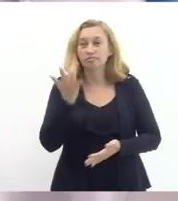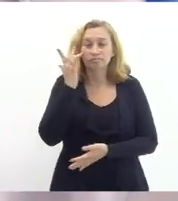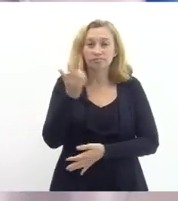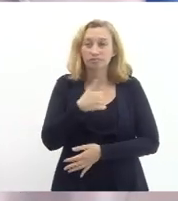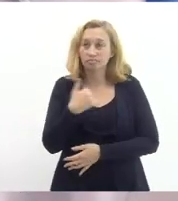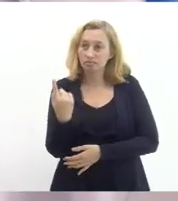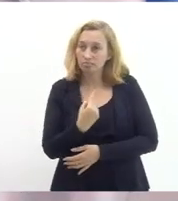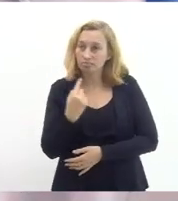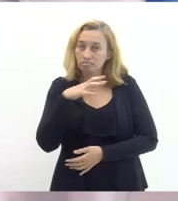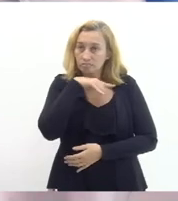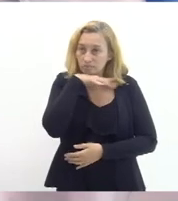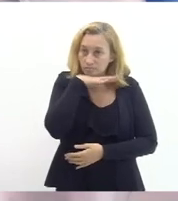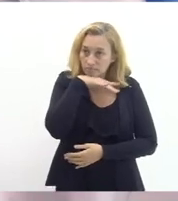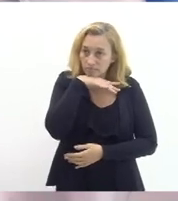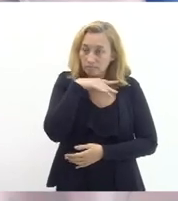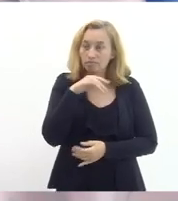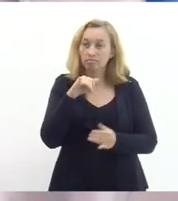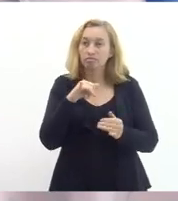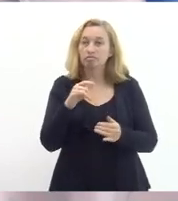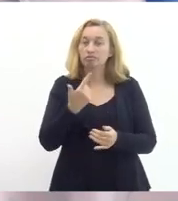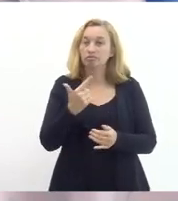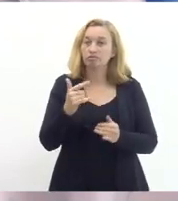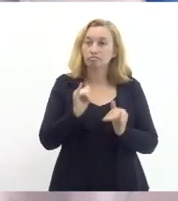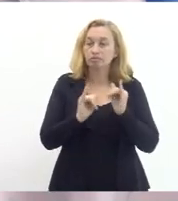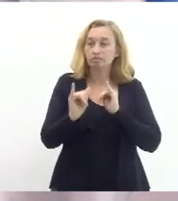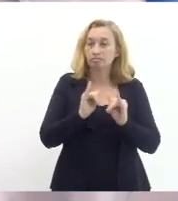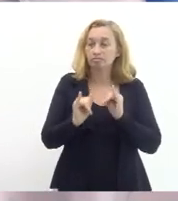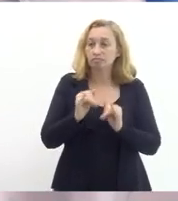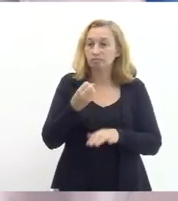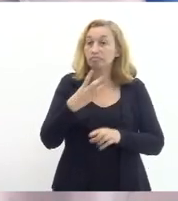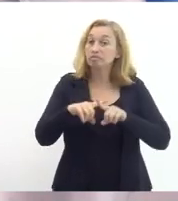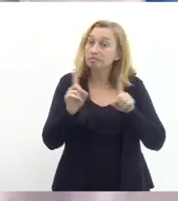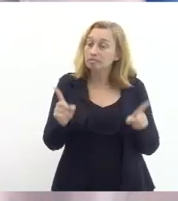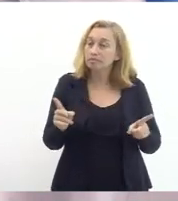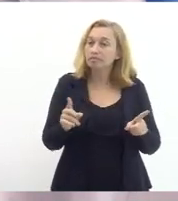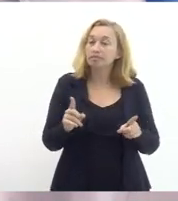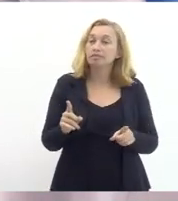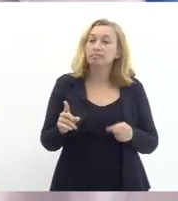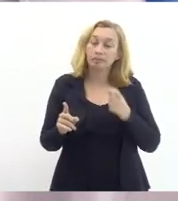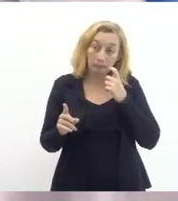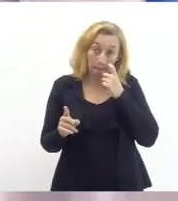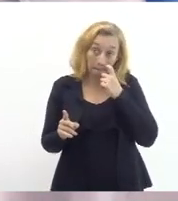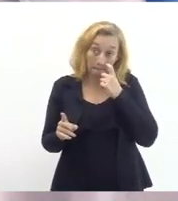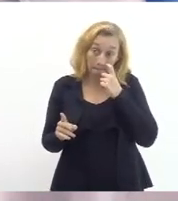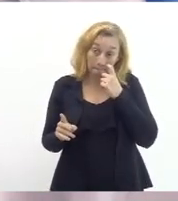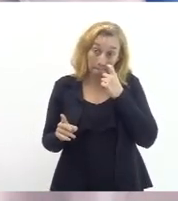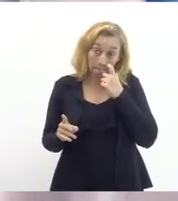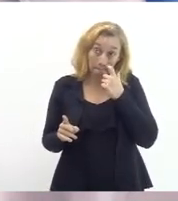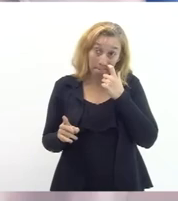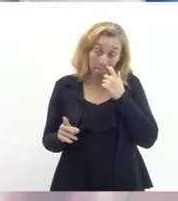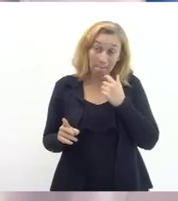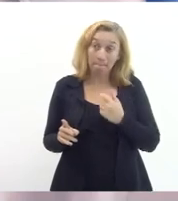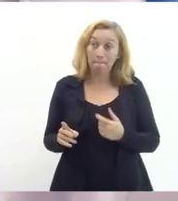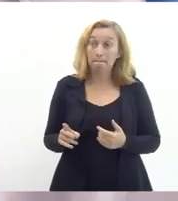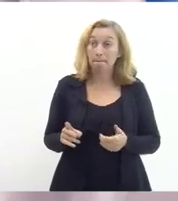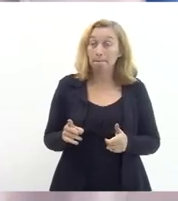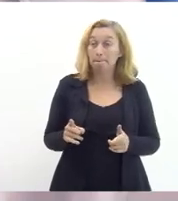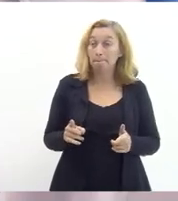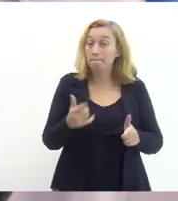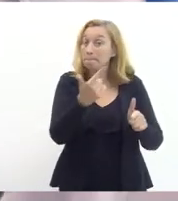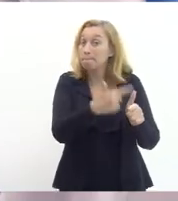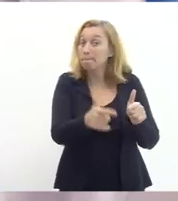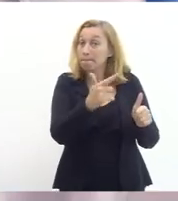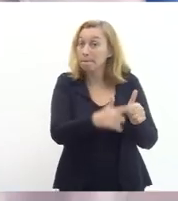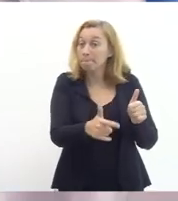mal humorado quando nos trazem boas notícias mas é porque são boas notícias de problemas que não deveriam